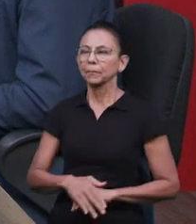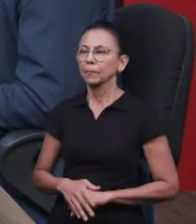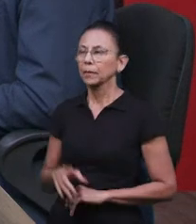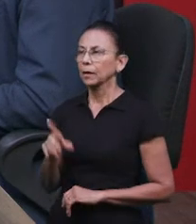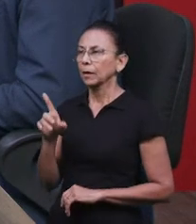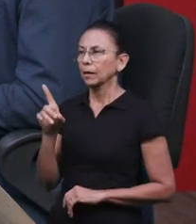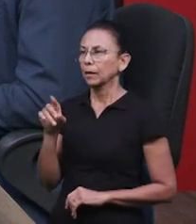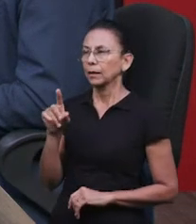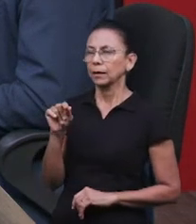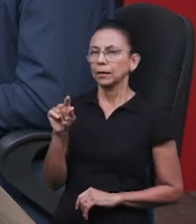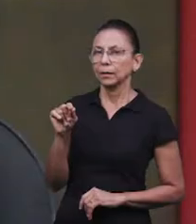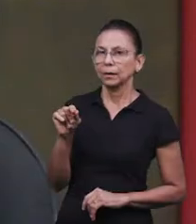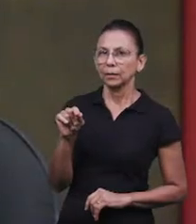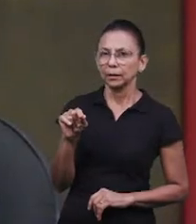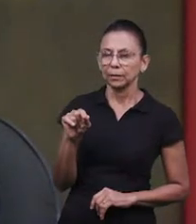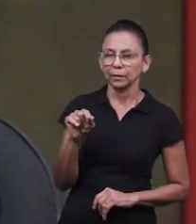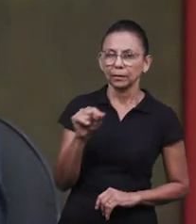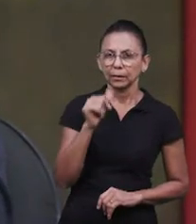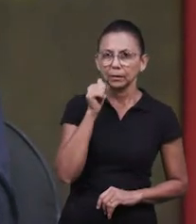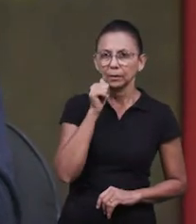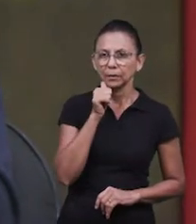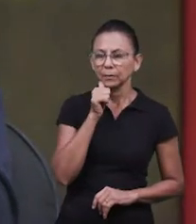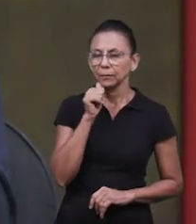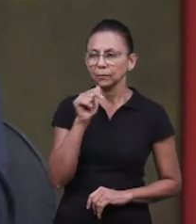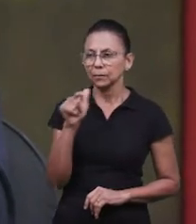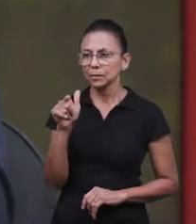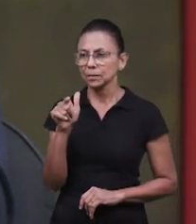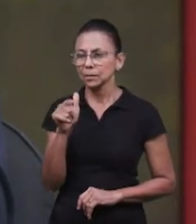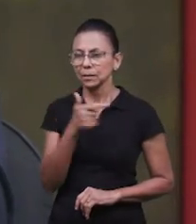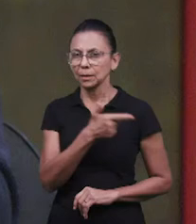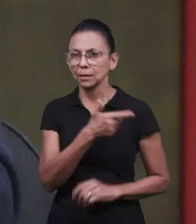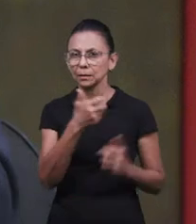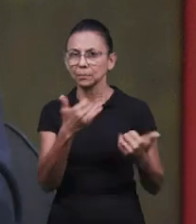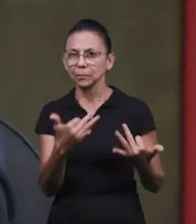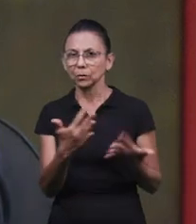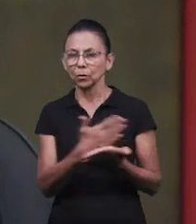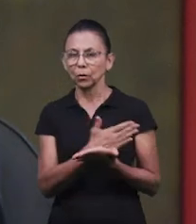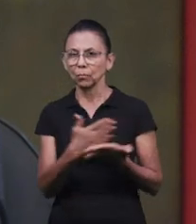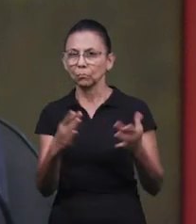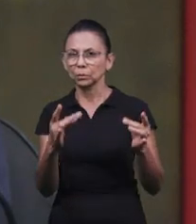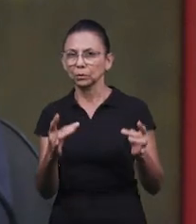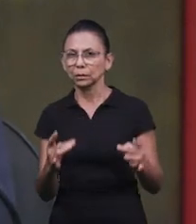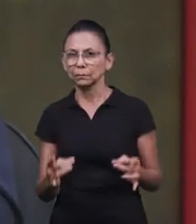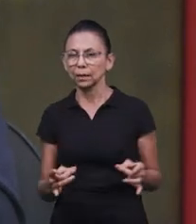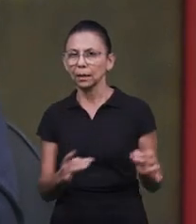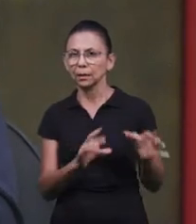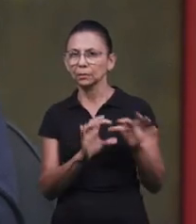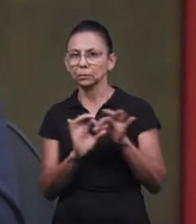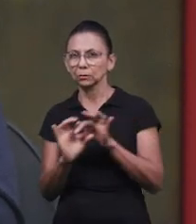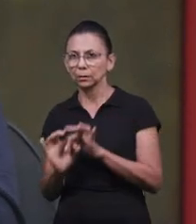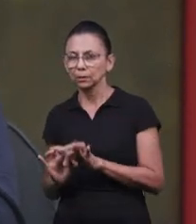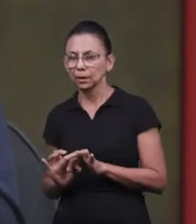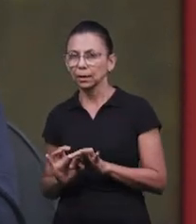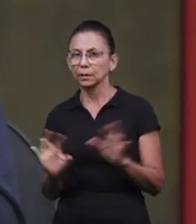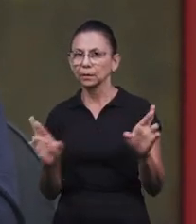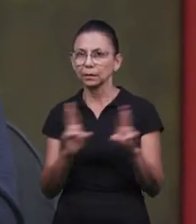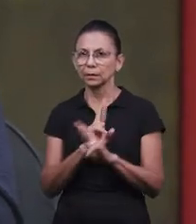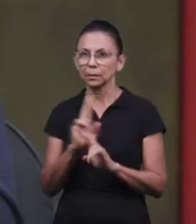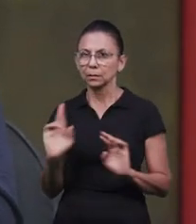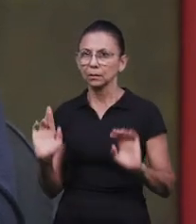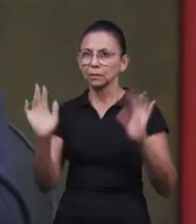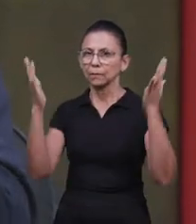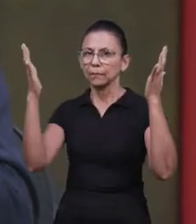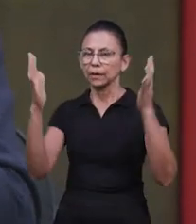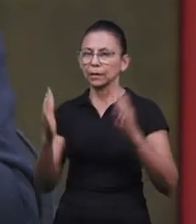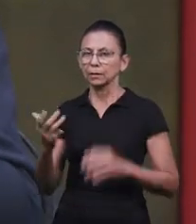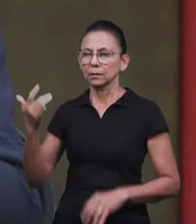Alessandra, o Helber falou aqui agora sobre algumas correlações, sobre algumas ligações que essa